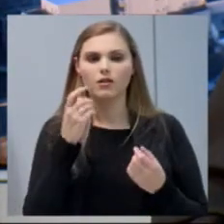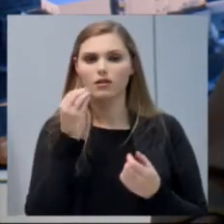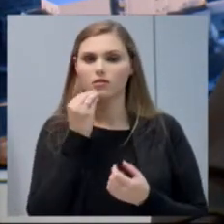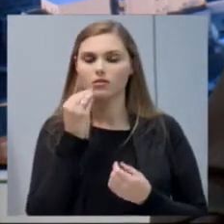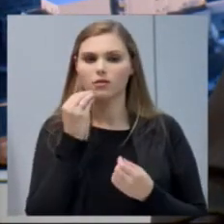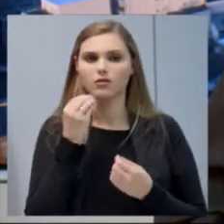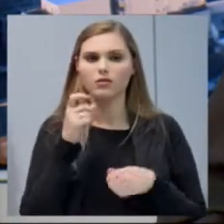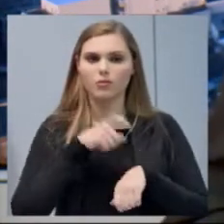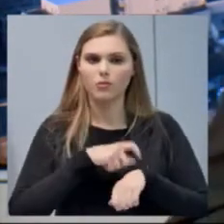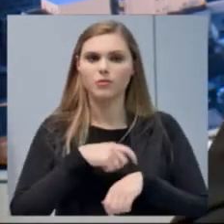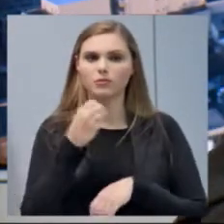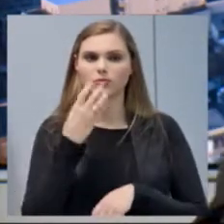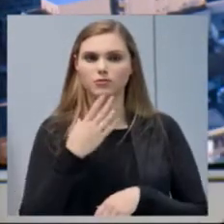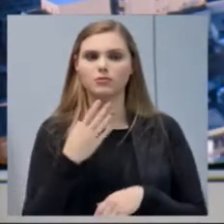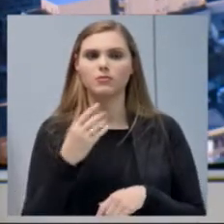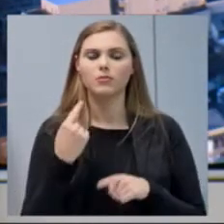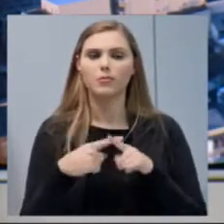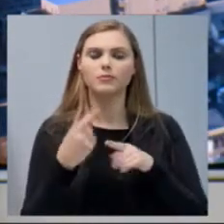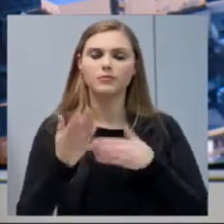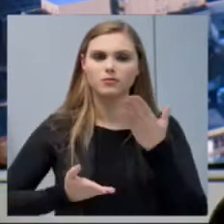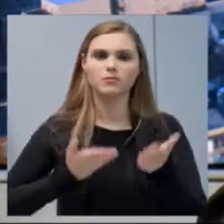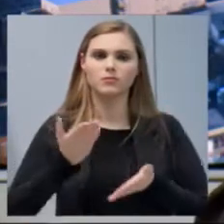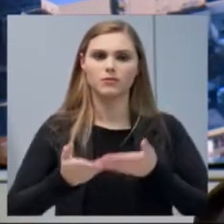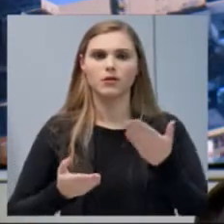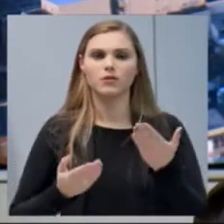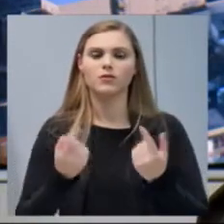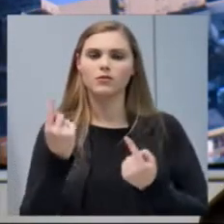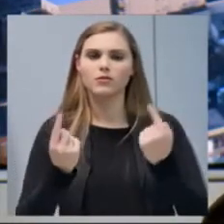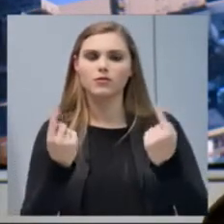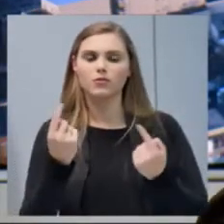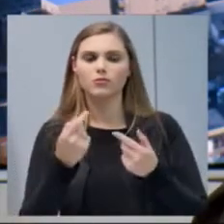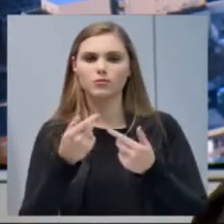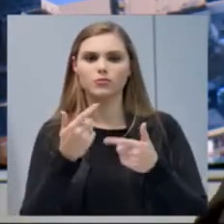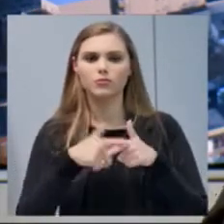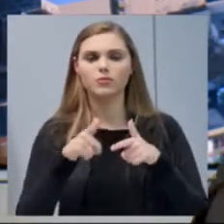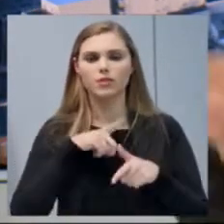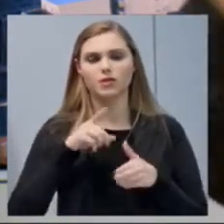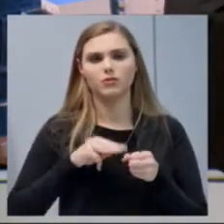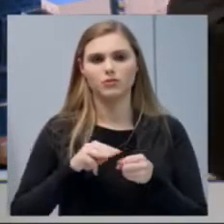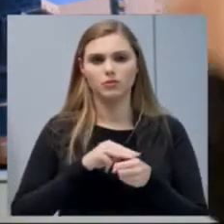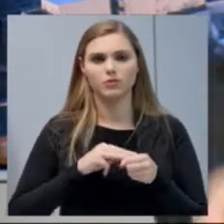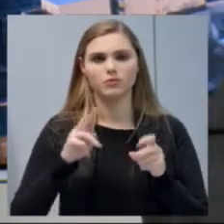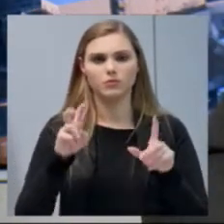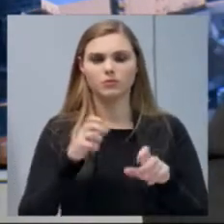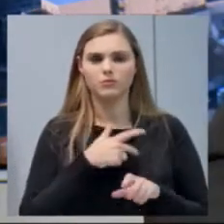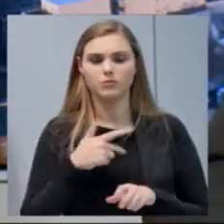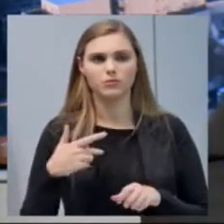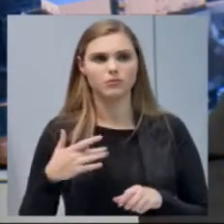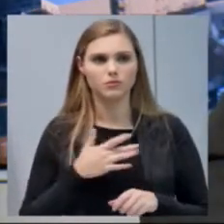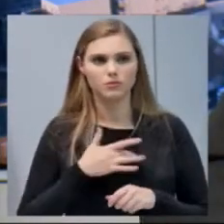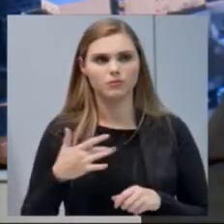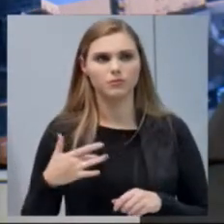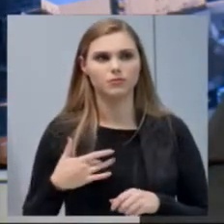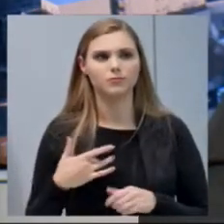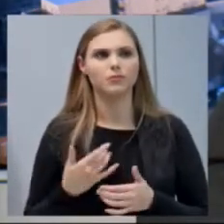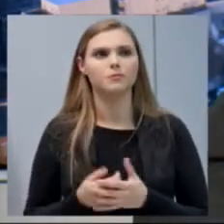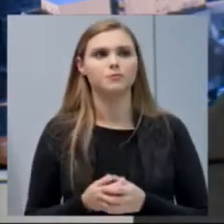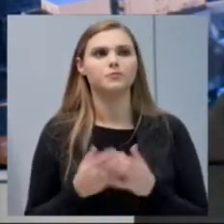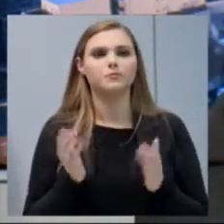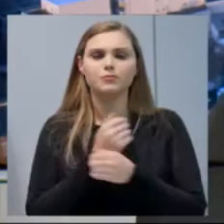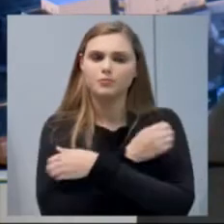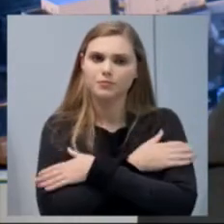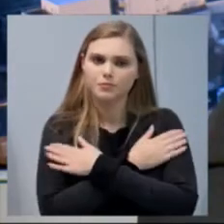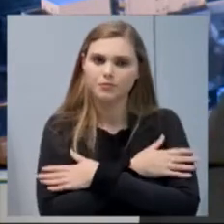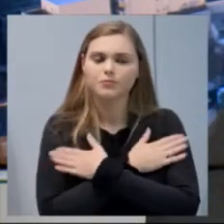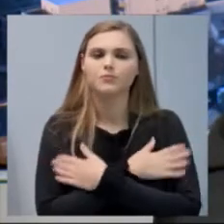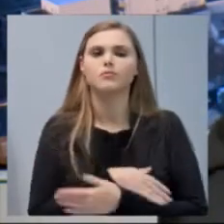também para atender aí uma das demandas do nosso município. Então, Marganja, transmita o nosso abraço e agradecimento ao deputado Pedro